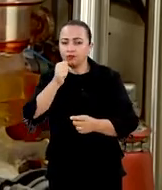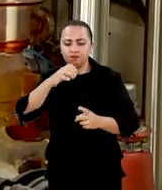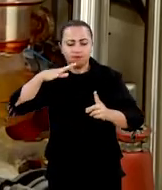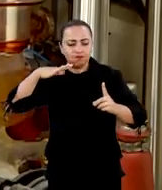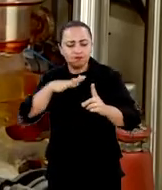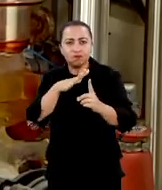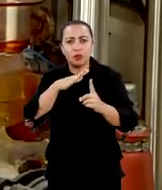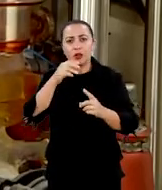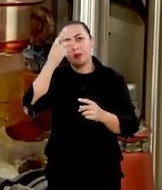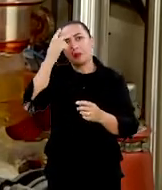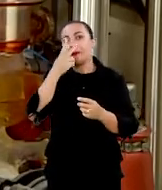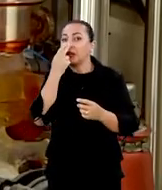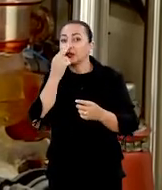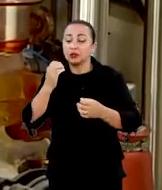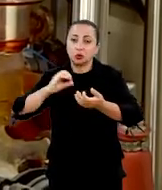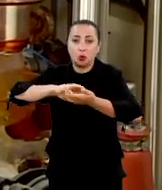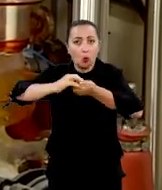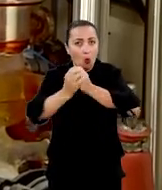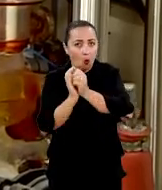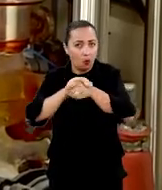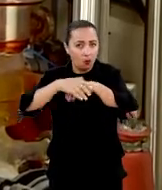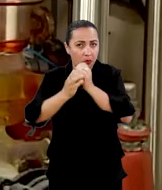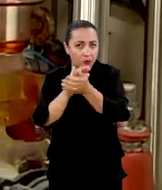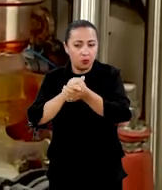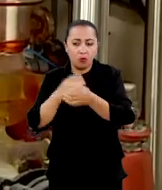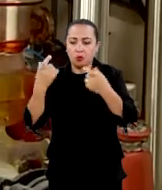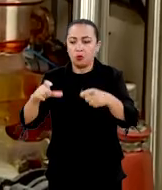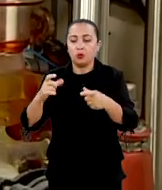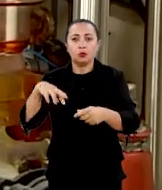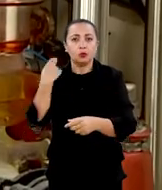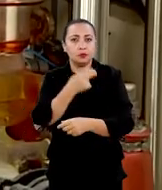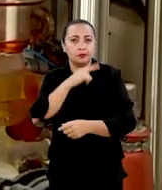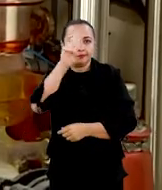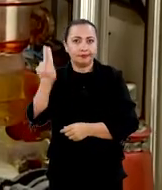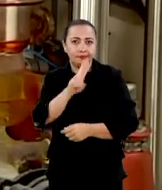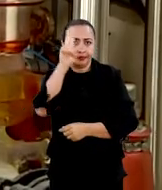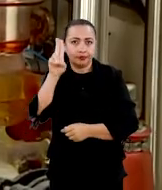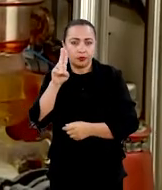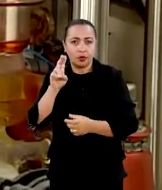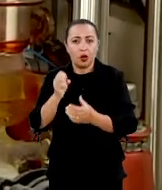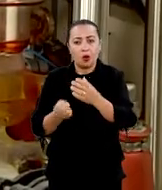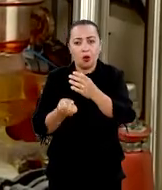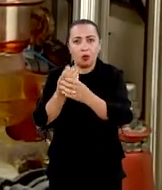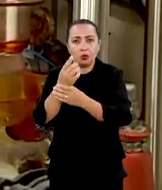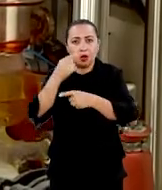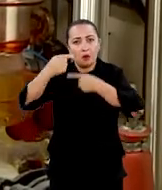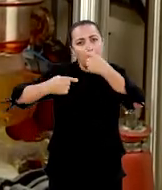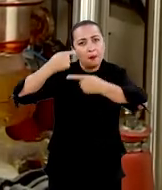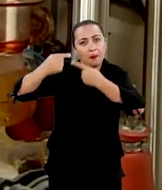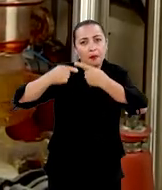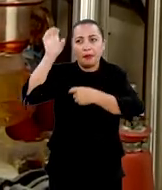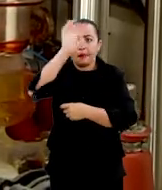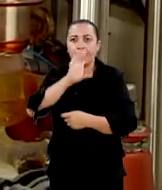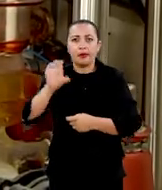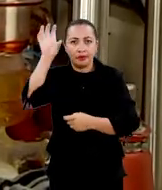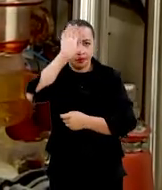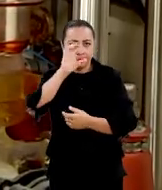vamos lá, tipo um sabão, certo? Onde a gente utilizou uma matéria-prima regional